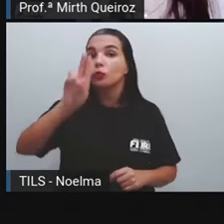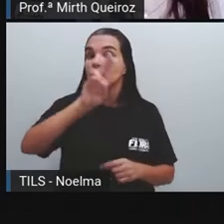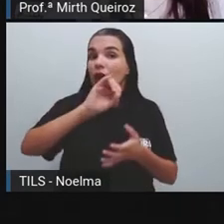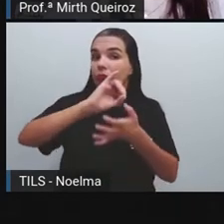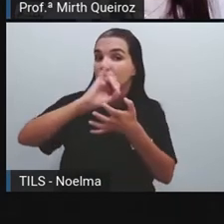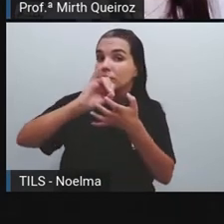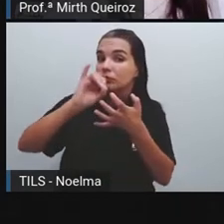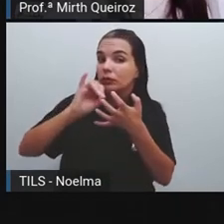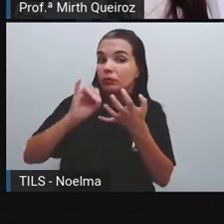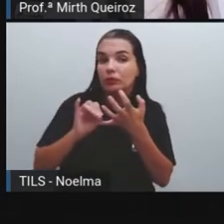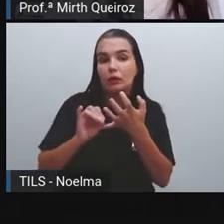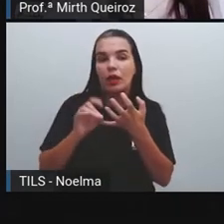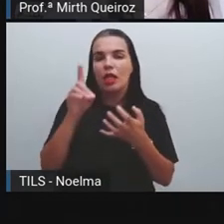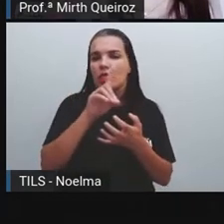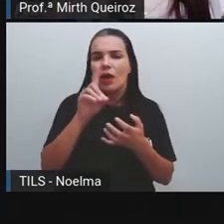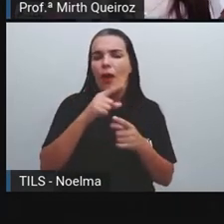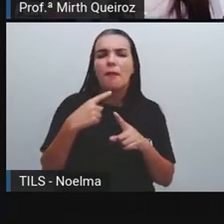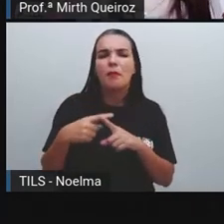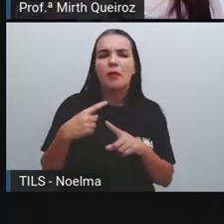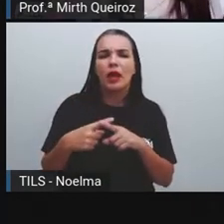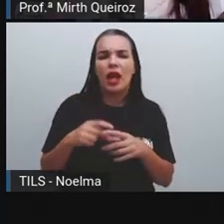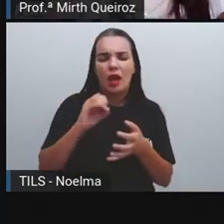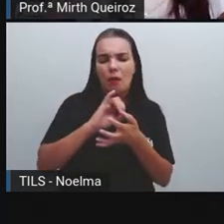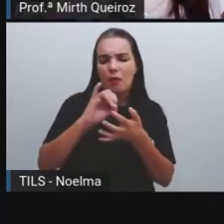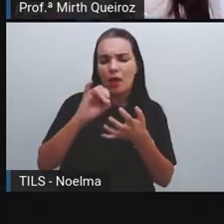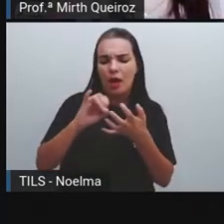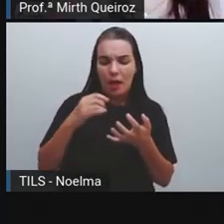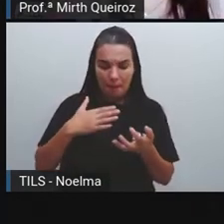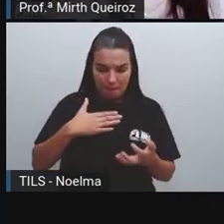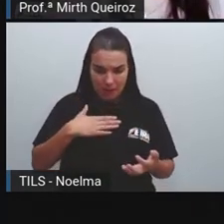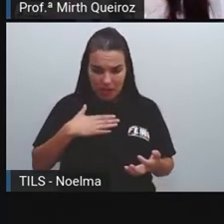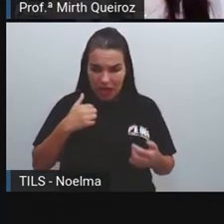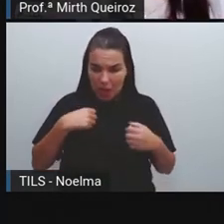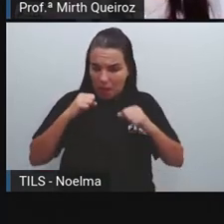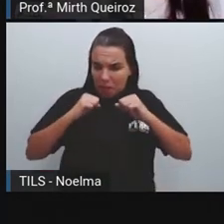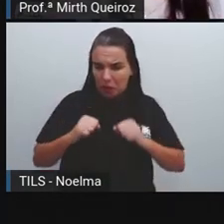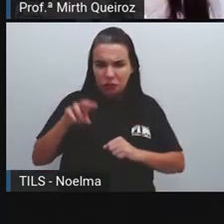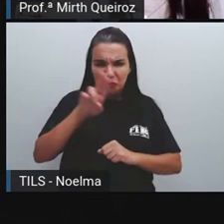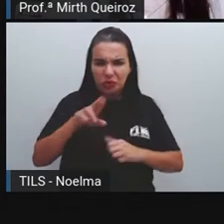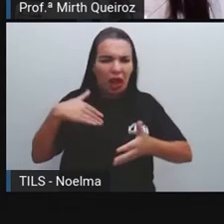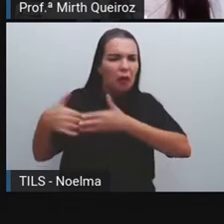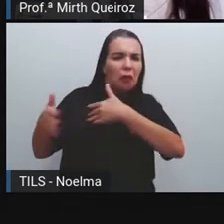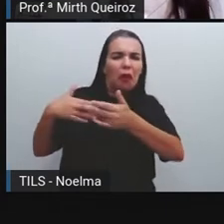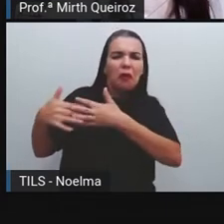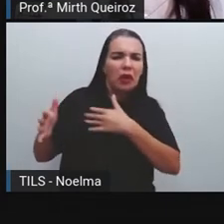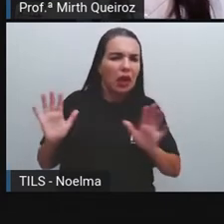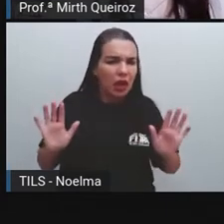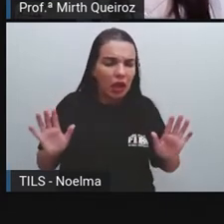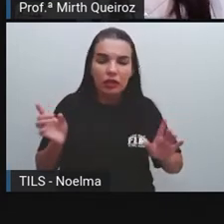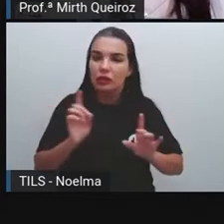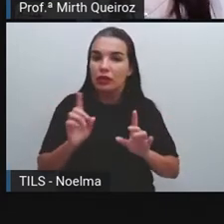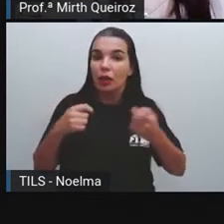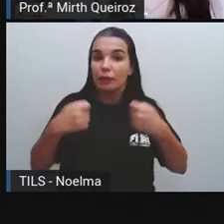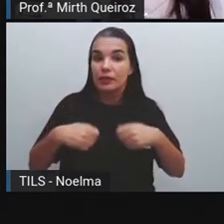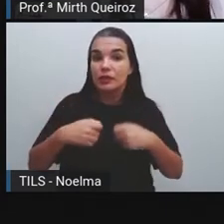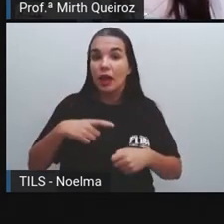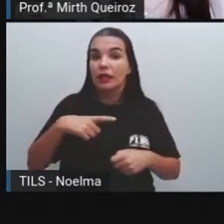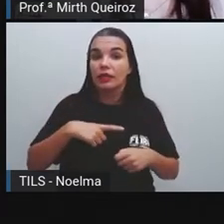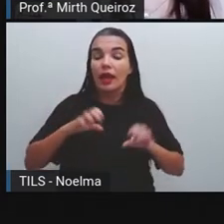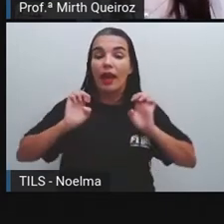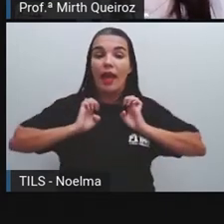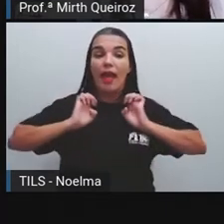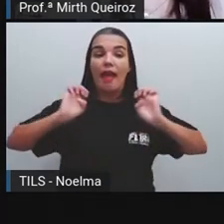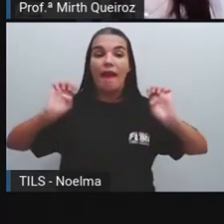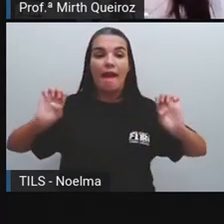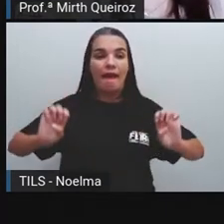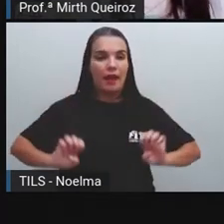redes sociais Não é porque A rede social É minha Que eu posso utilizar De qualquer forma Certo? E para isso A gente precisa Usar